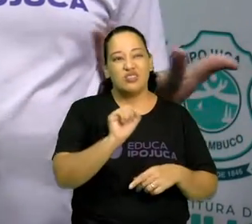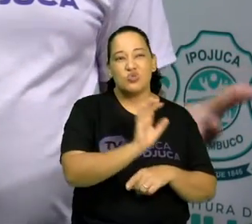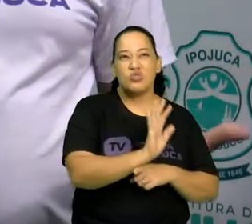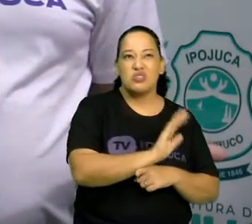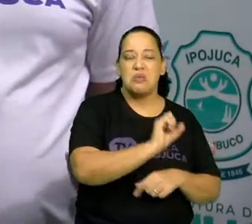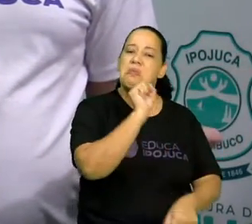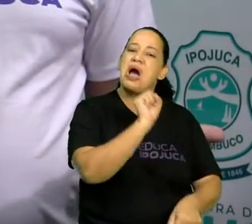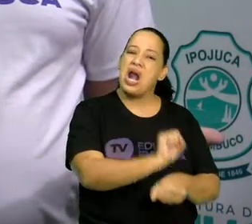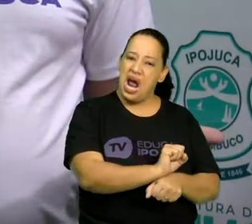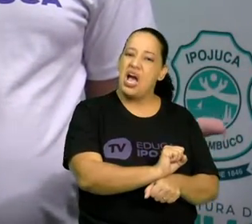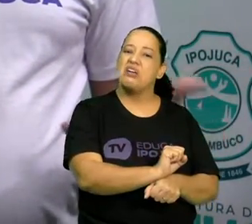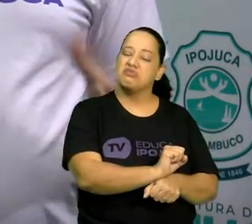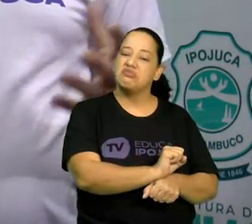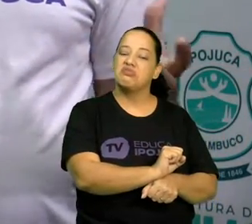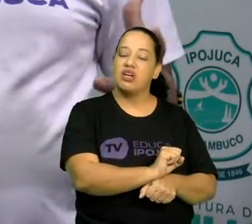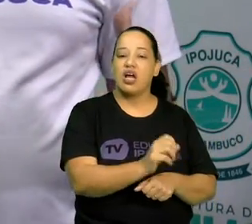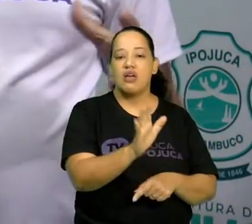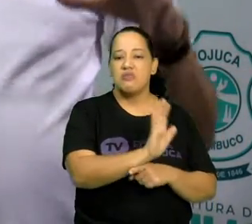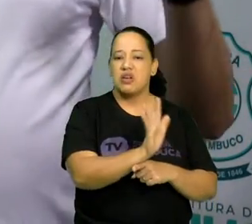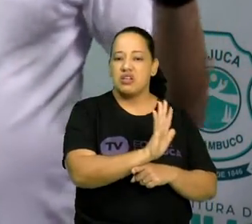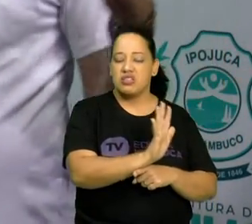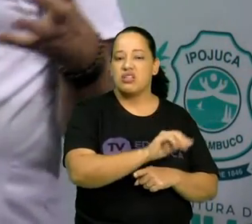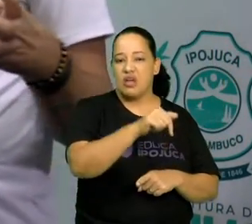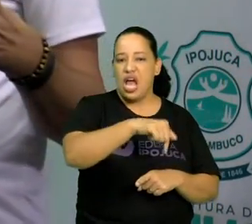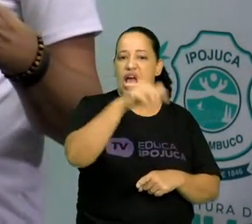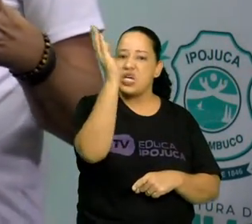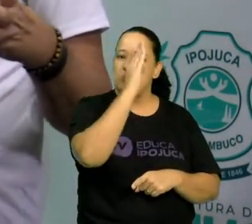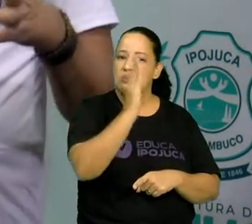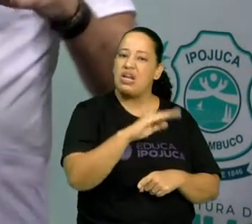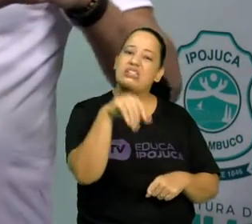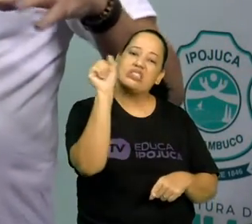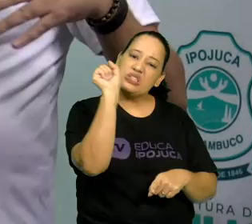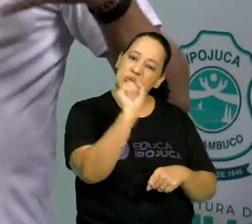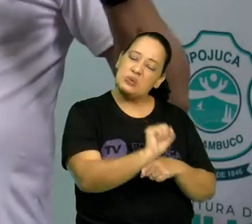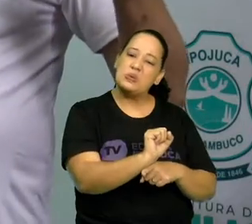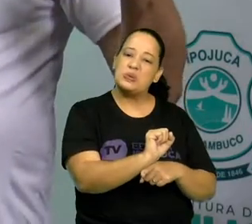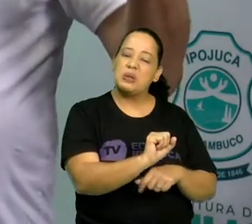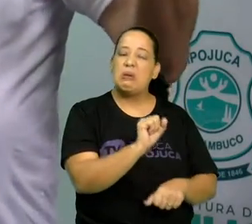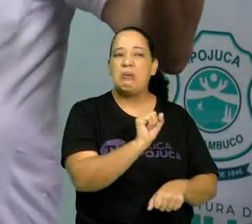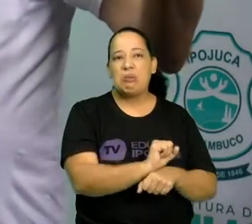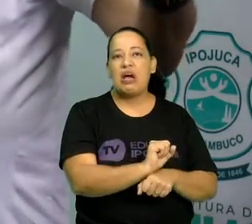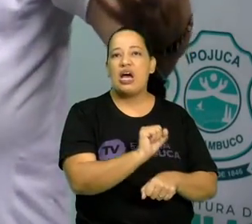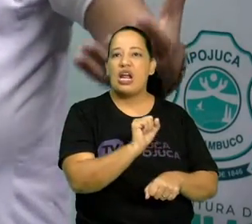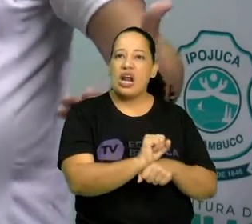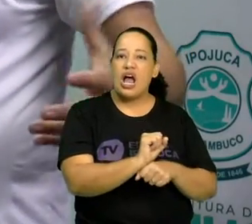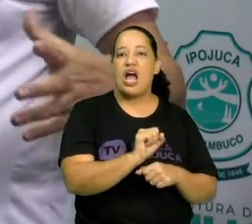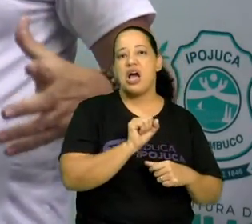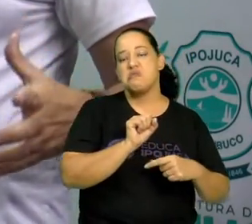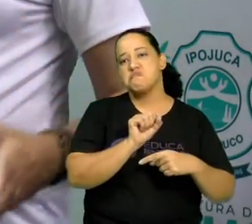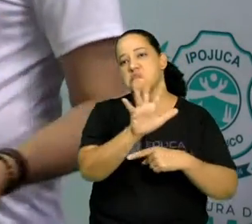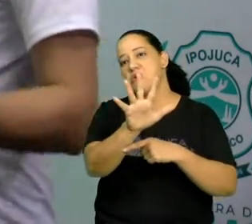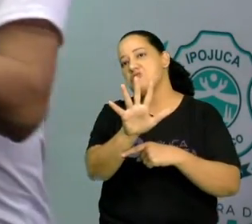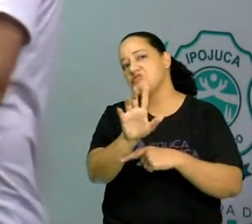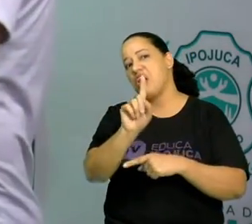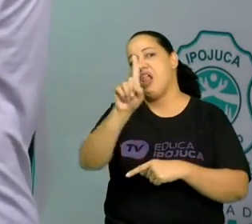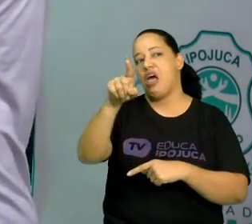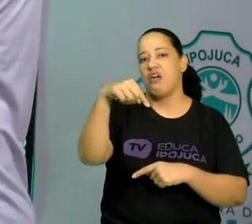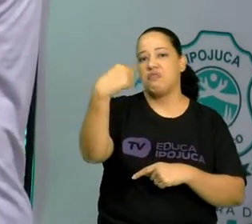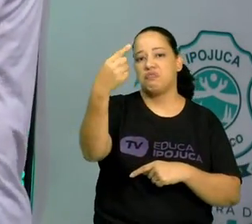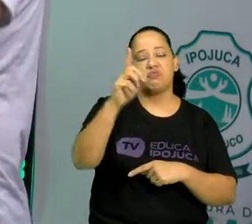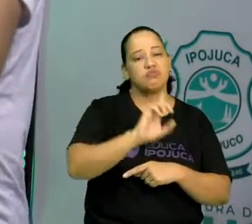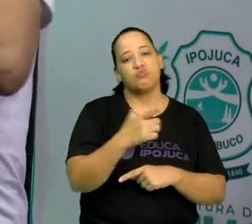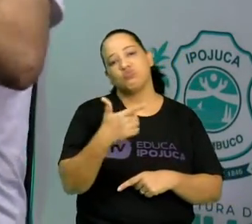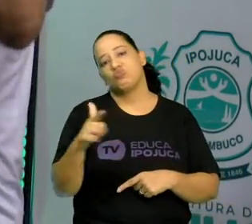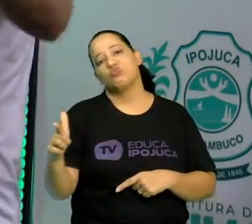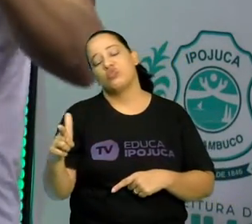parado, estava meio assim, apagadinho, não tinha visibilidade lá fora e tal. Aí,